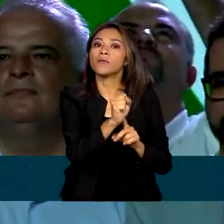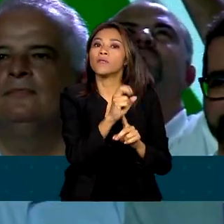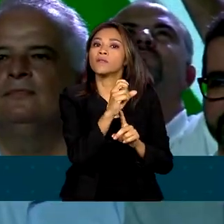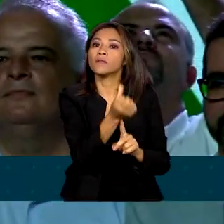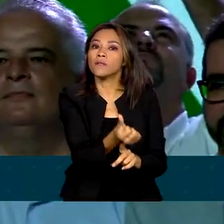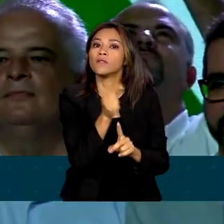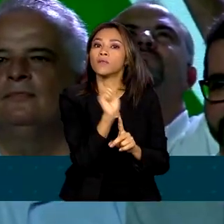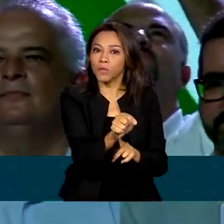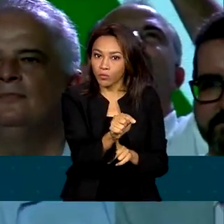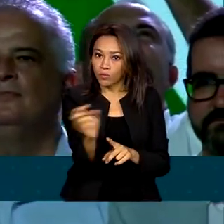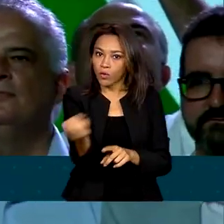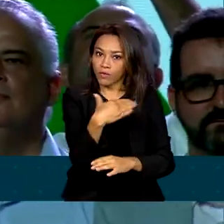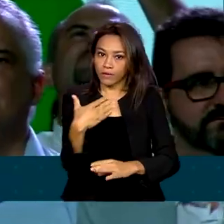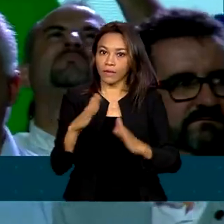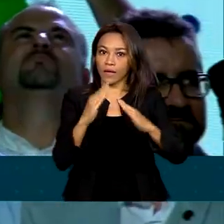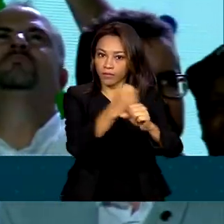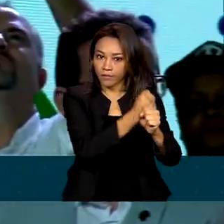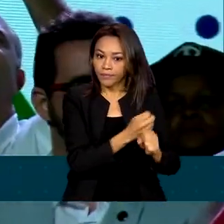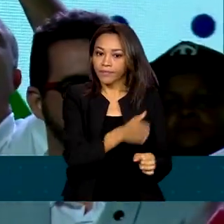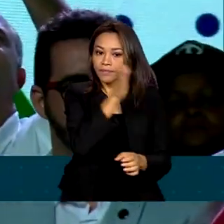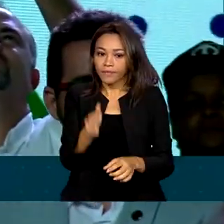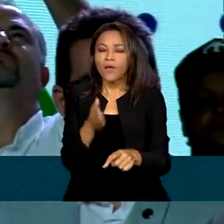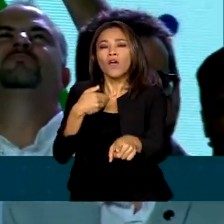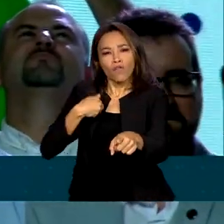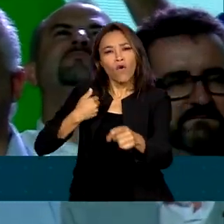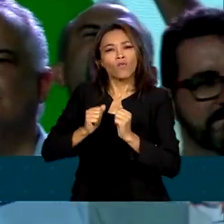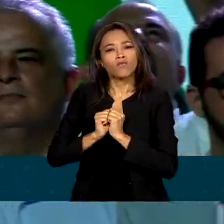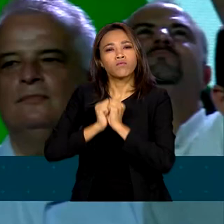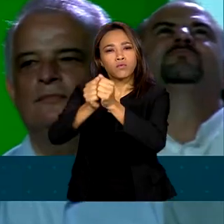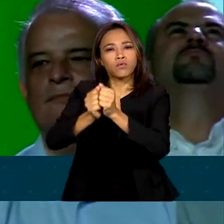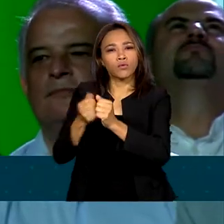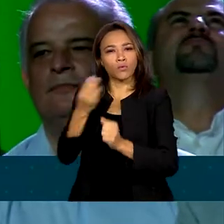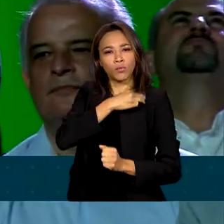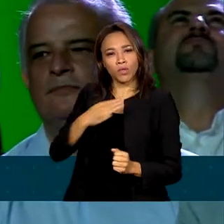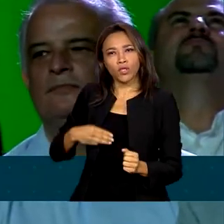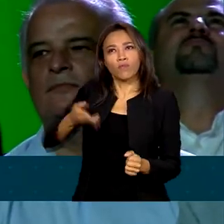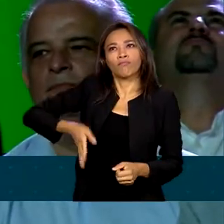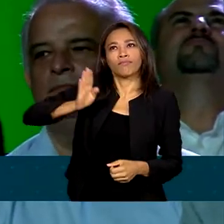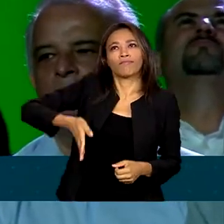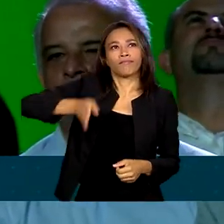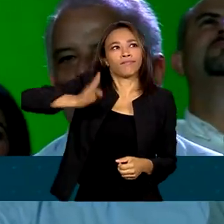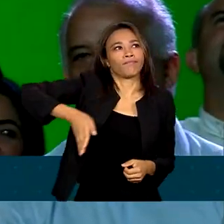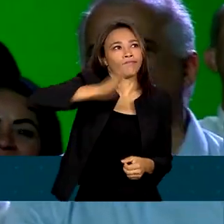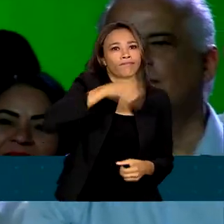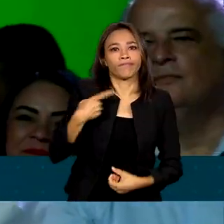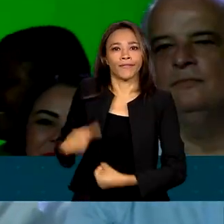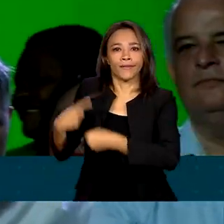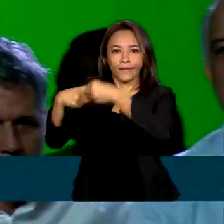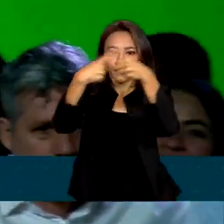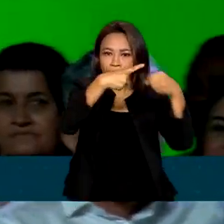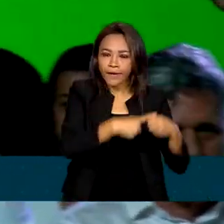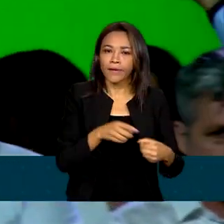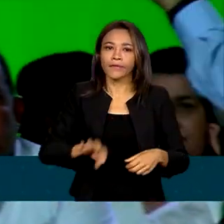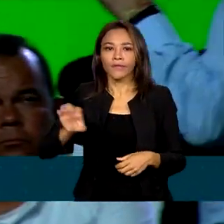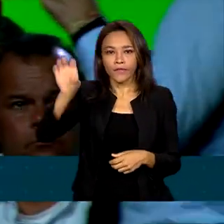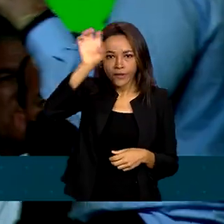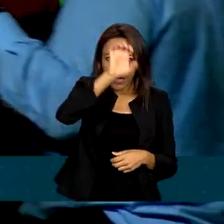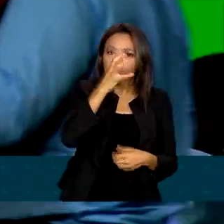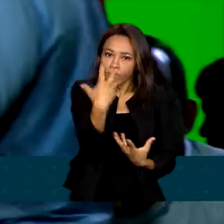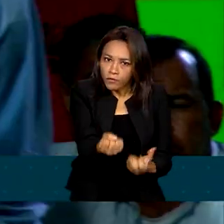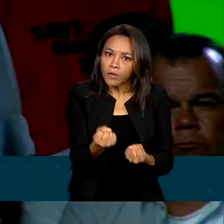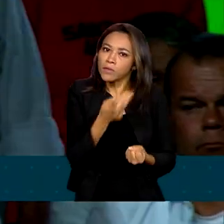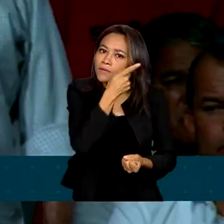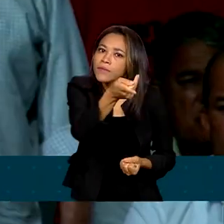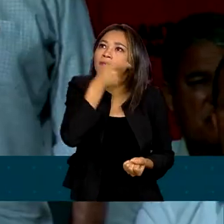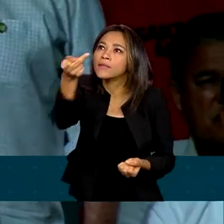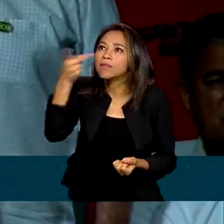começar a viajar o Brasil com meus ministros. Nós vamos visitar cidades, vamos visitar estados e vamos fazer com que